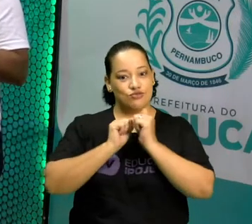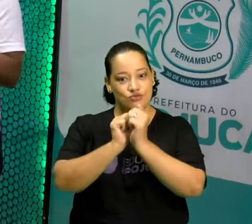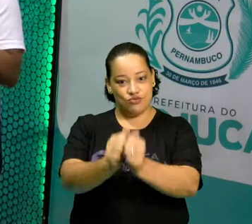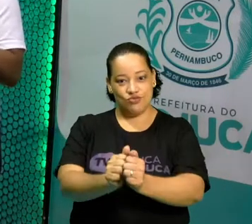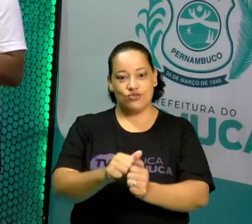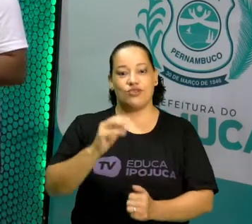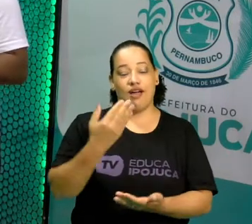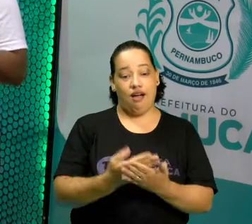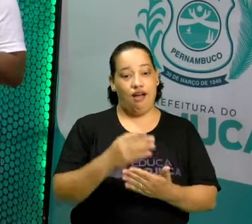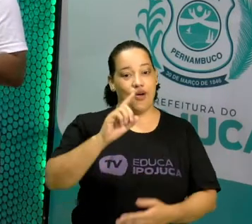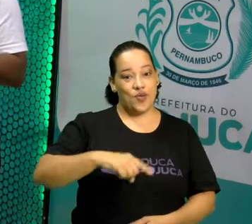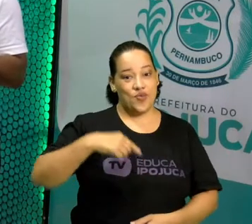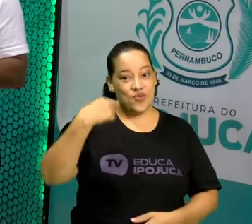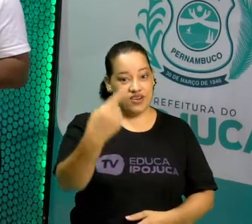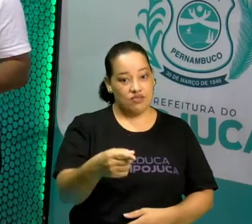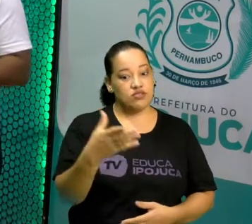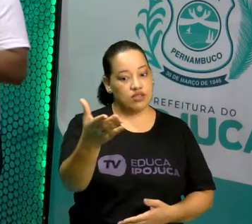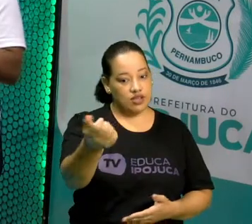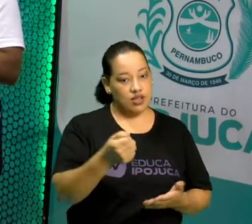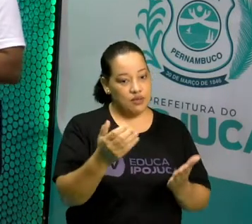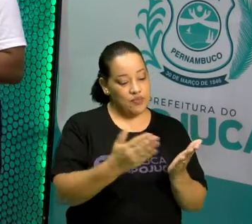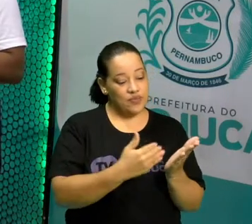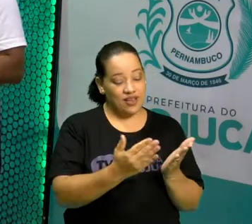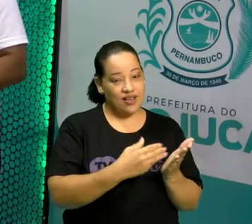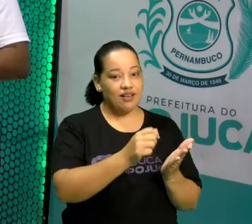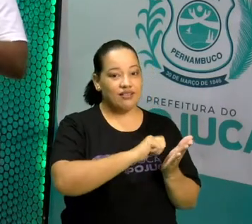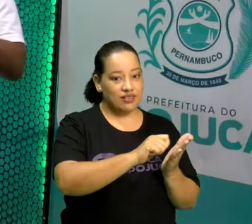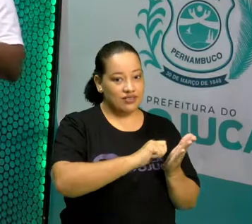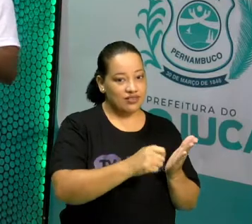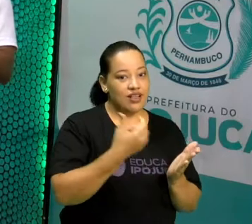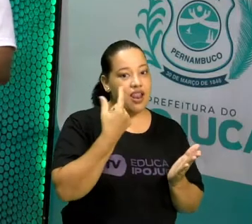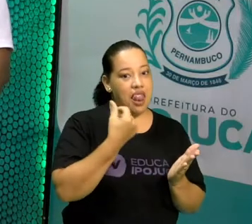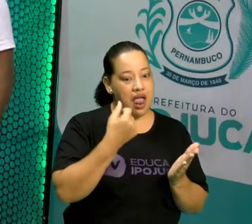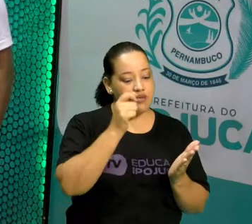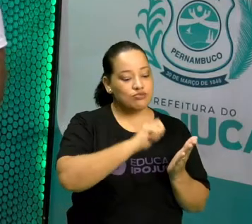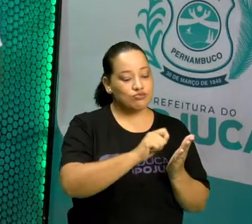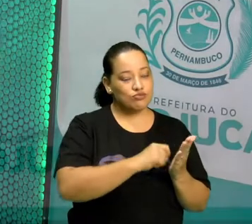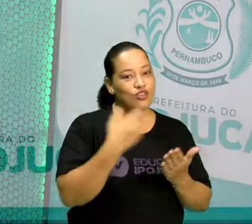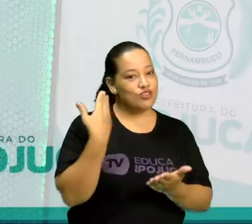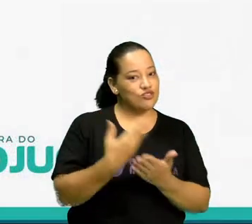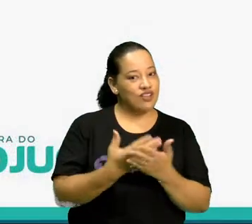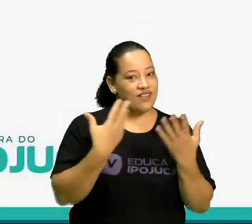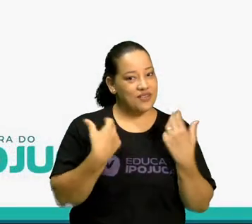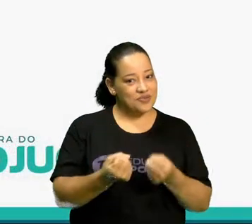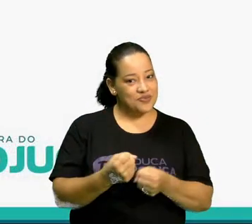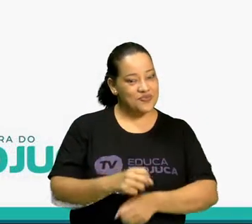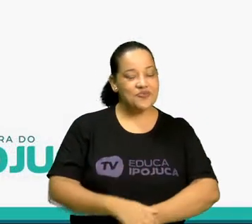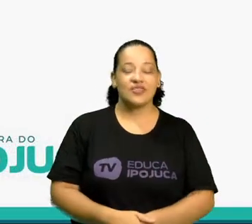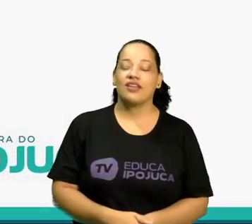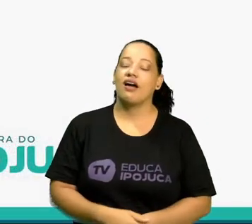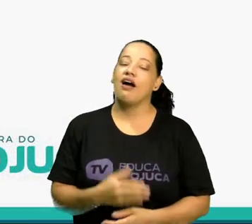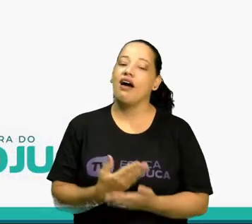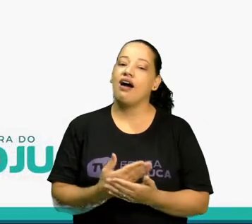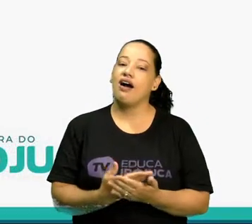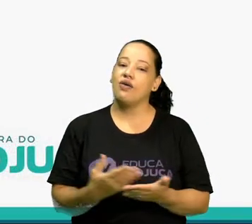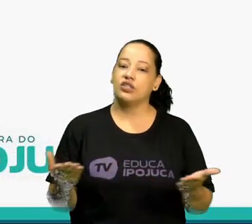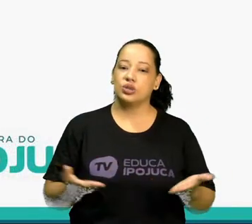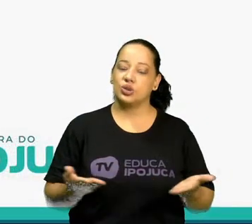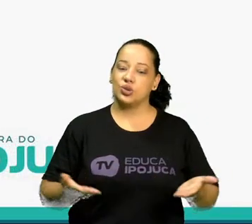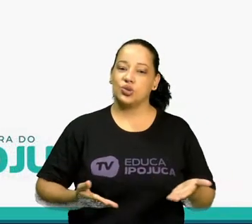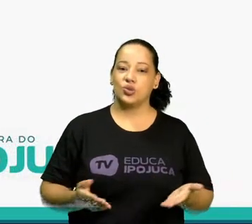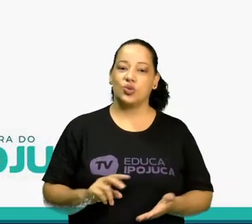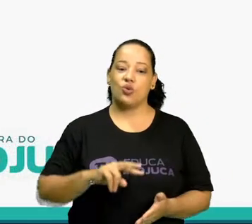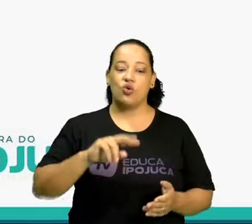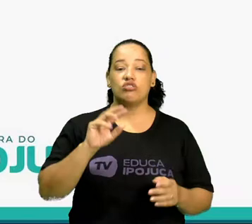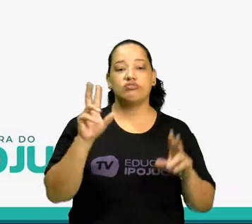Então não perca tempo, pegue seu caderno, seu lápis e vamos estudar. A aula de hoje vamos estudar